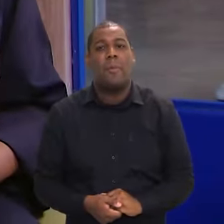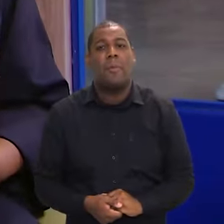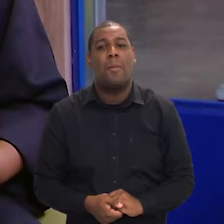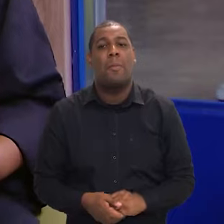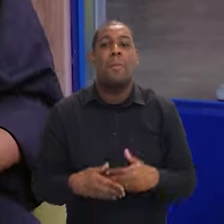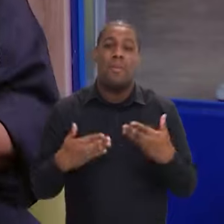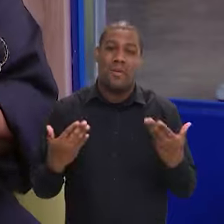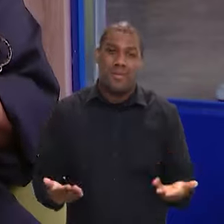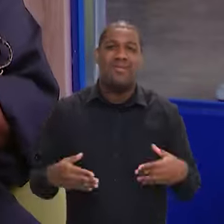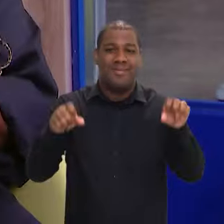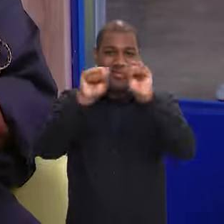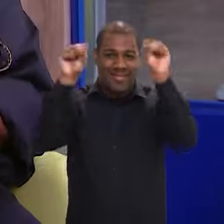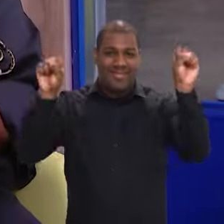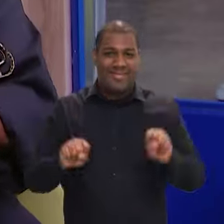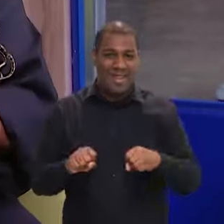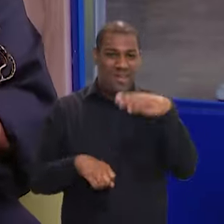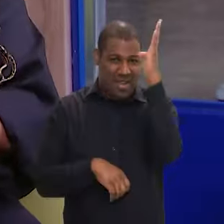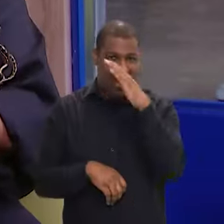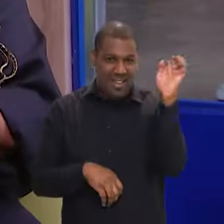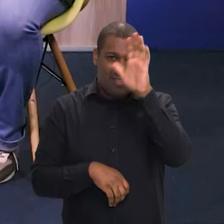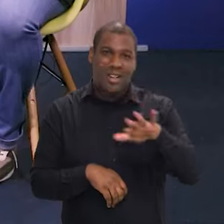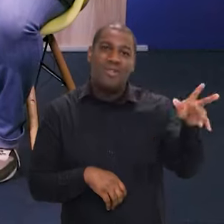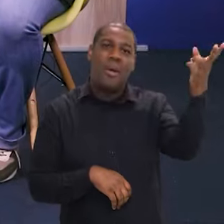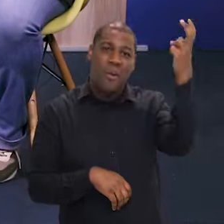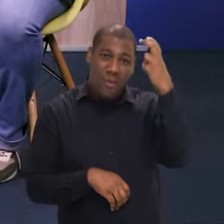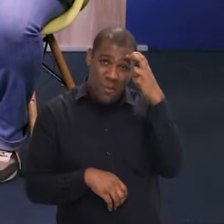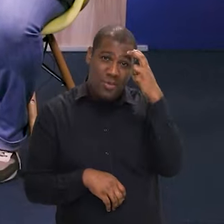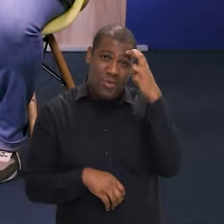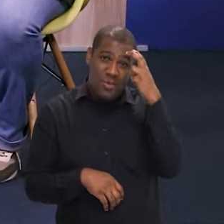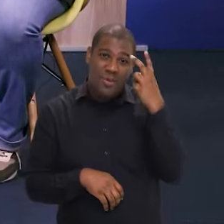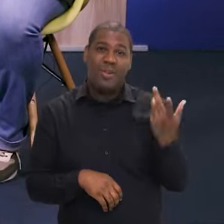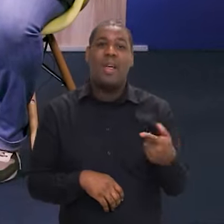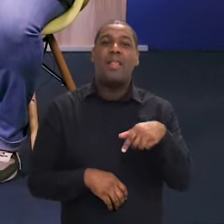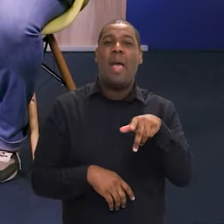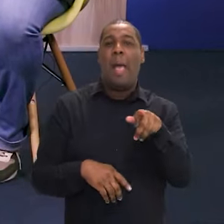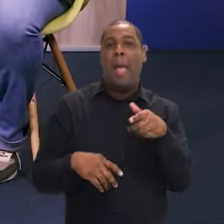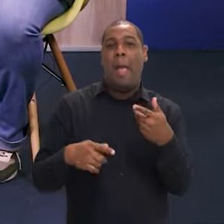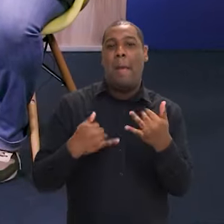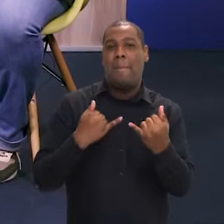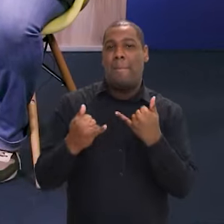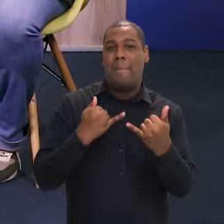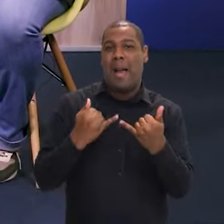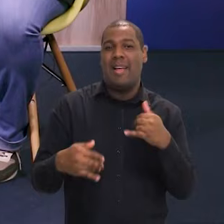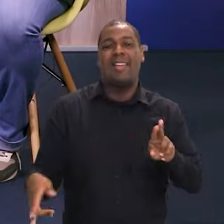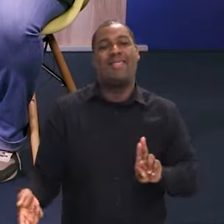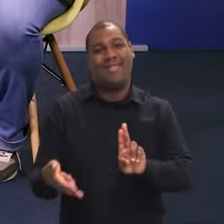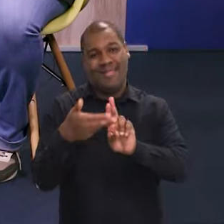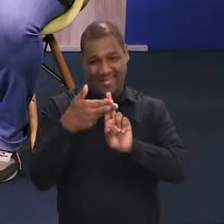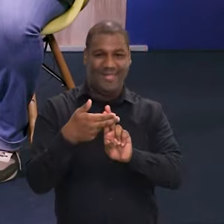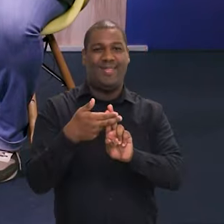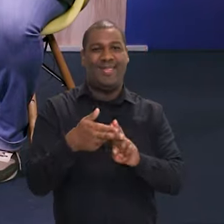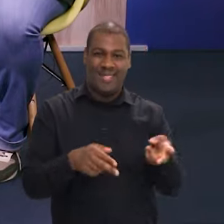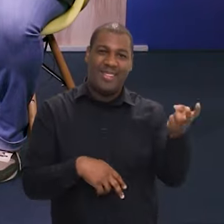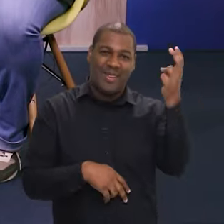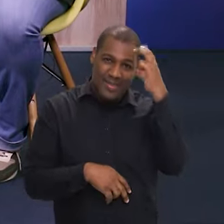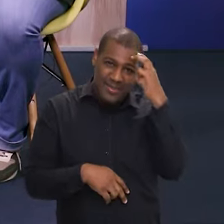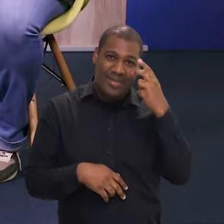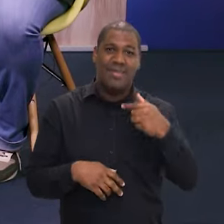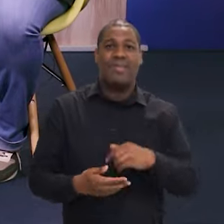sentido. Então, esse sistema nacional de cultura será o nosso SUS da cultura que nós estamos